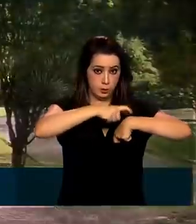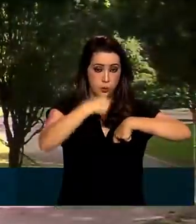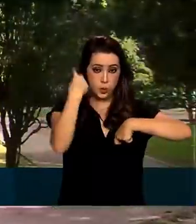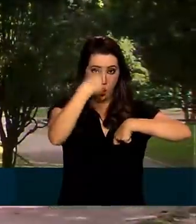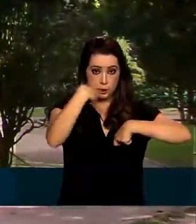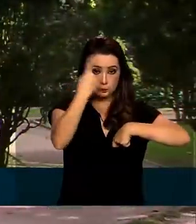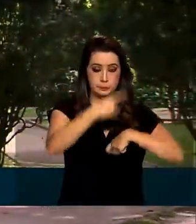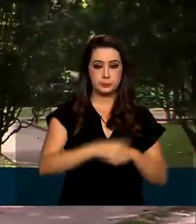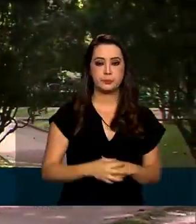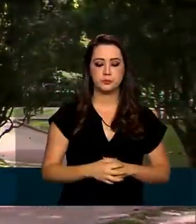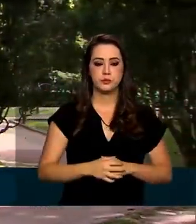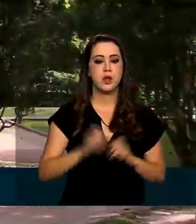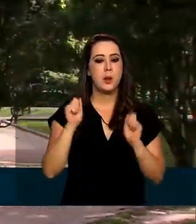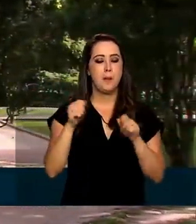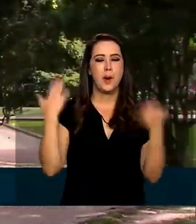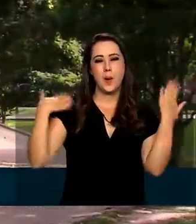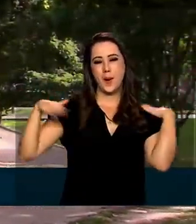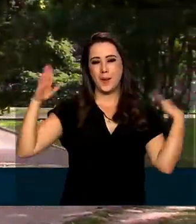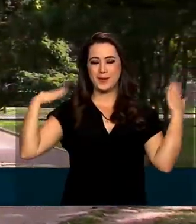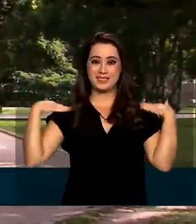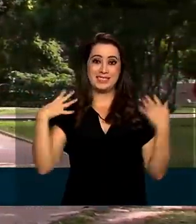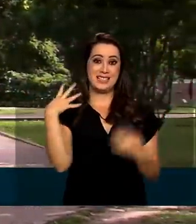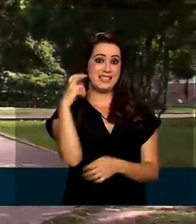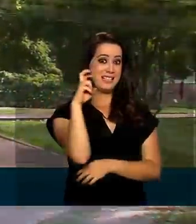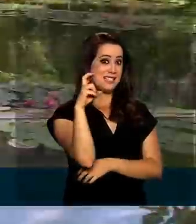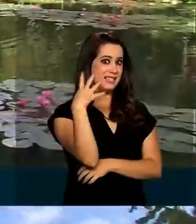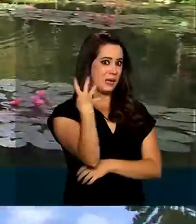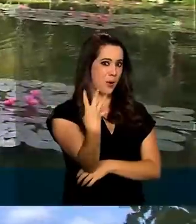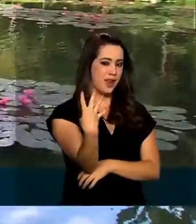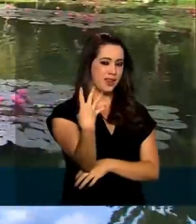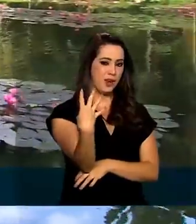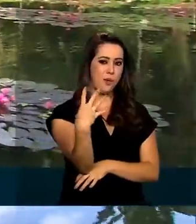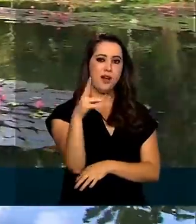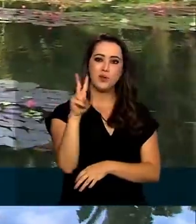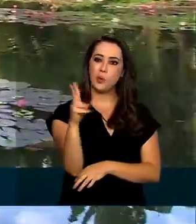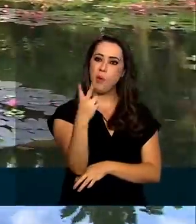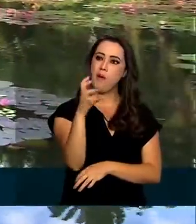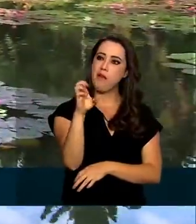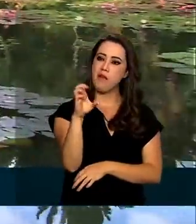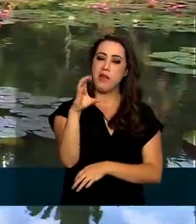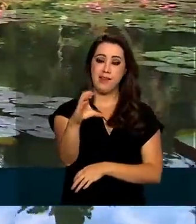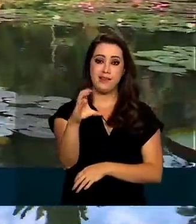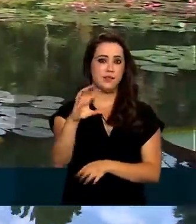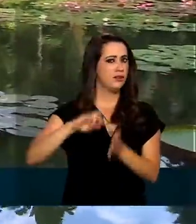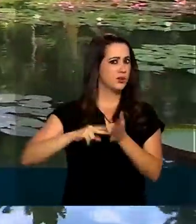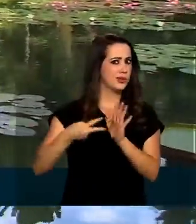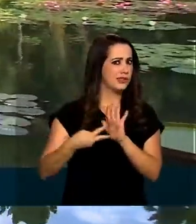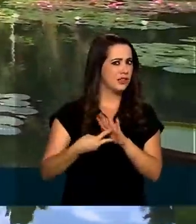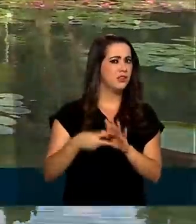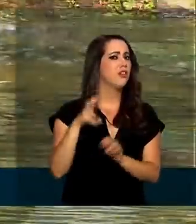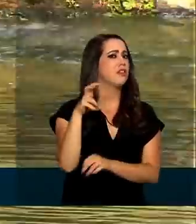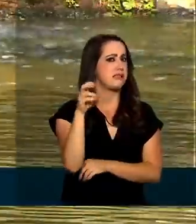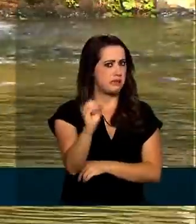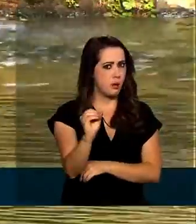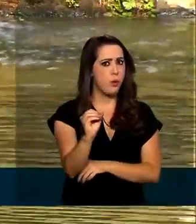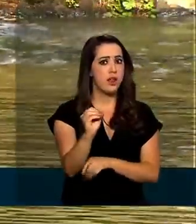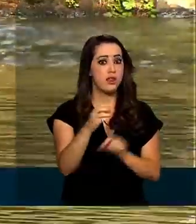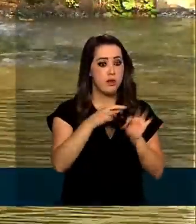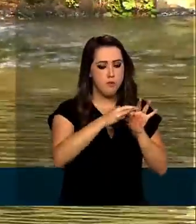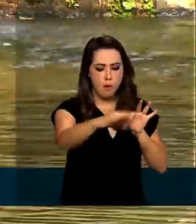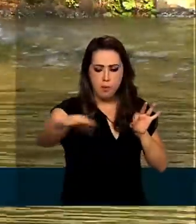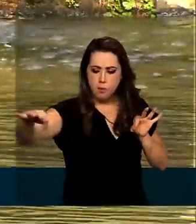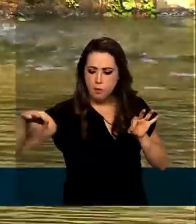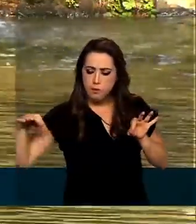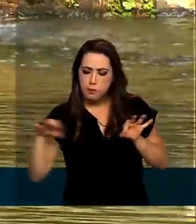pode passear em uma área de 54 hectares, o equivalente a mais de 50 campos de futebol. Um local